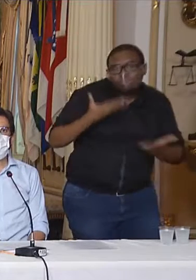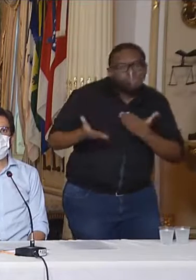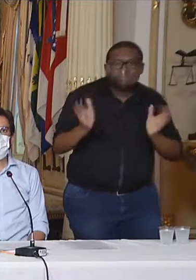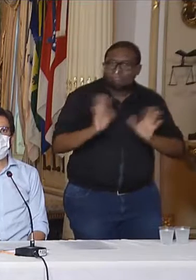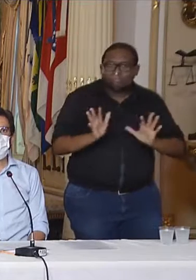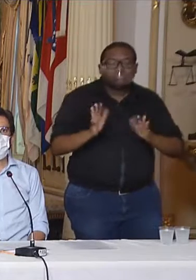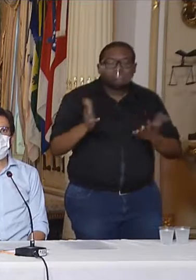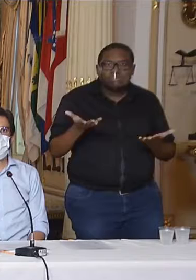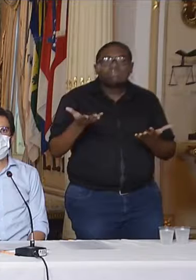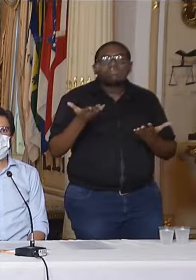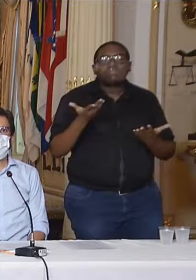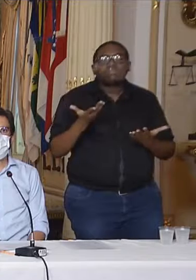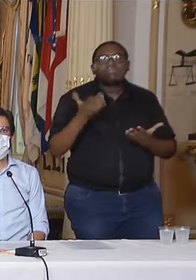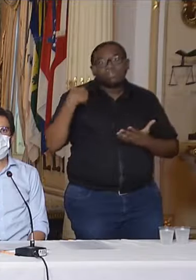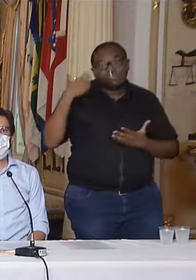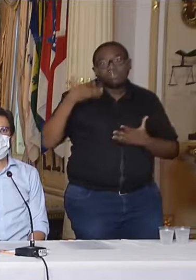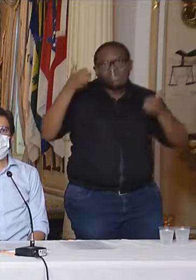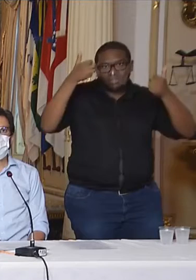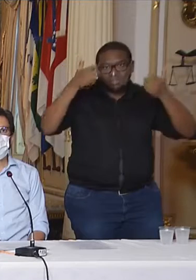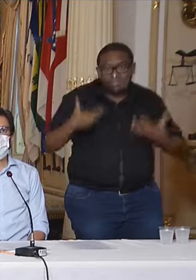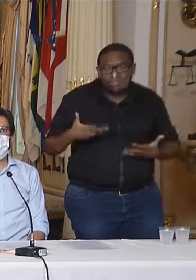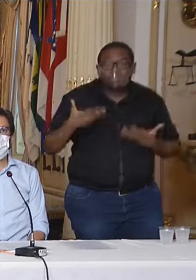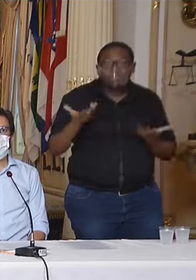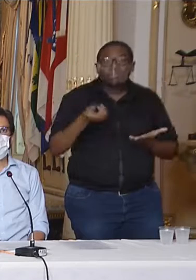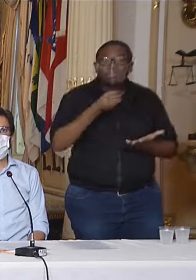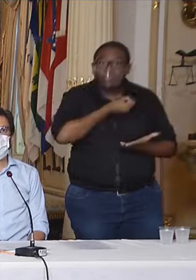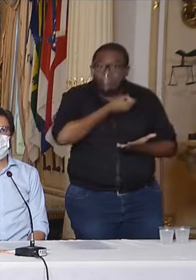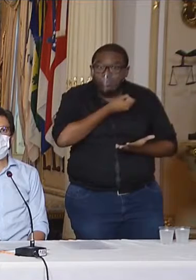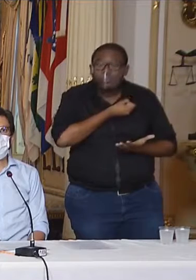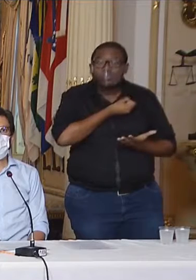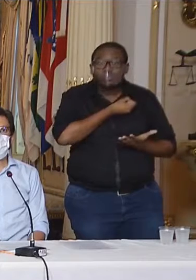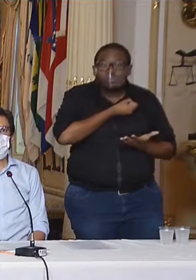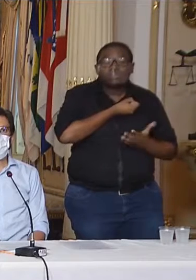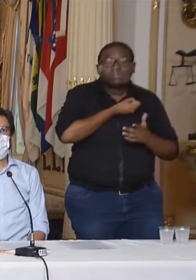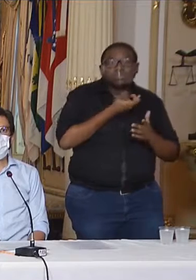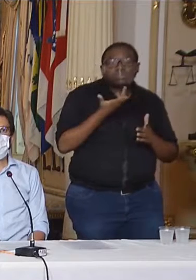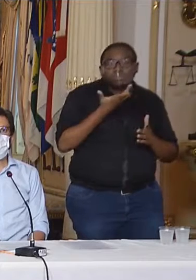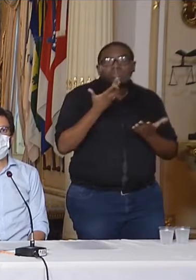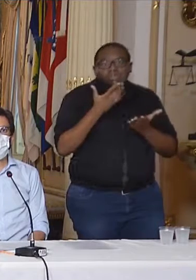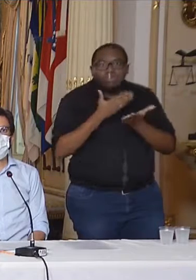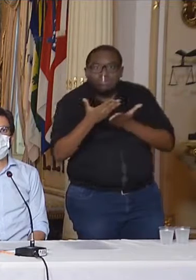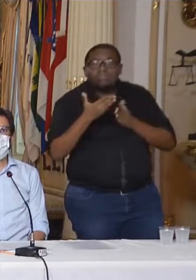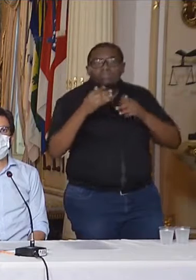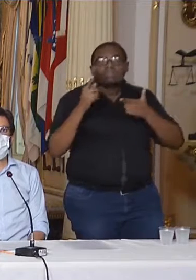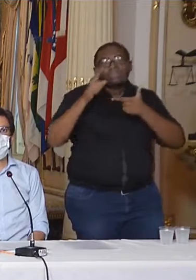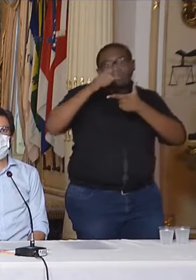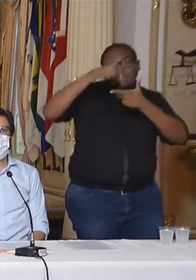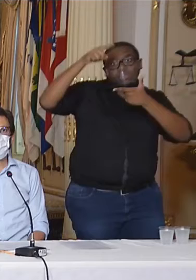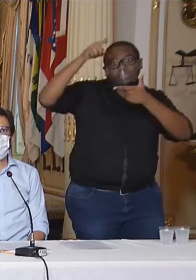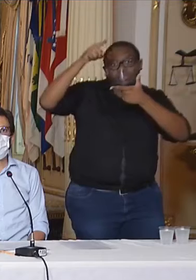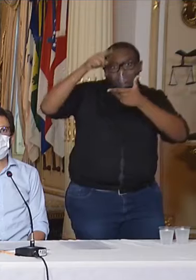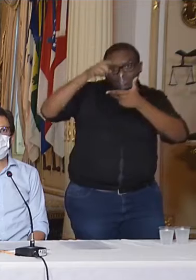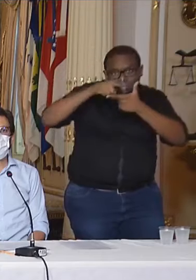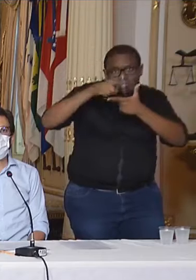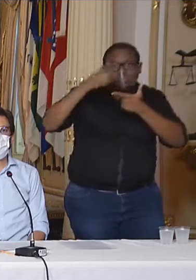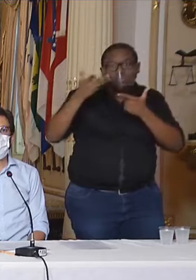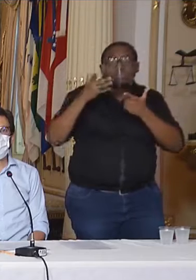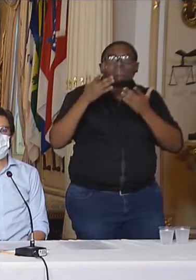todo o Estado, como eu já falei. Esses números, essas tendências de queda, não têm se refletido com clareza,